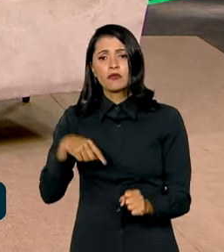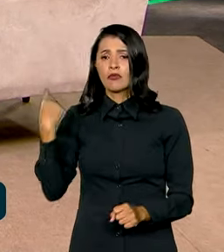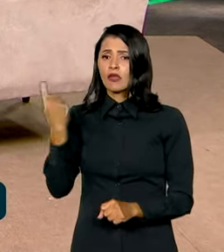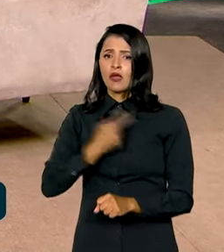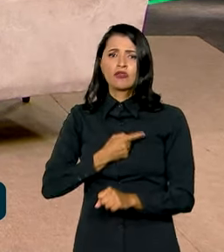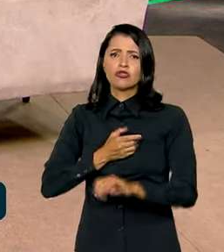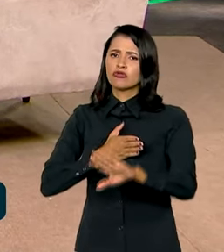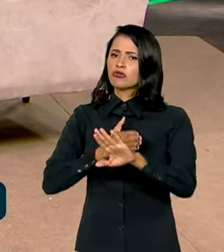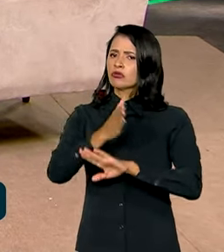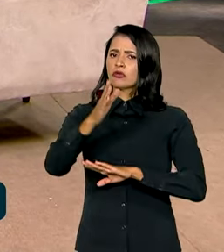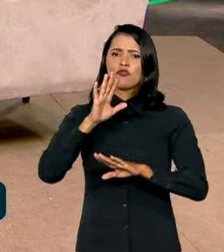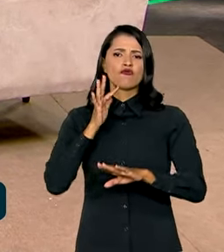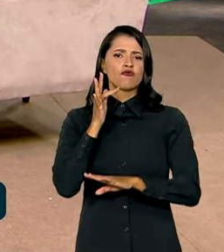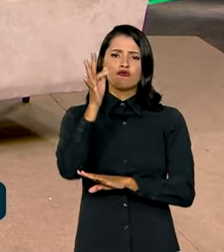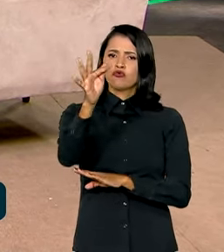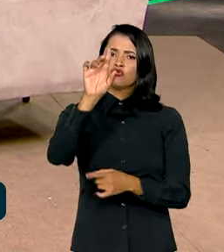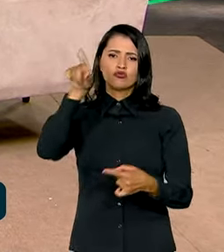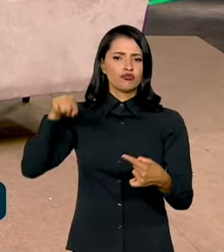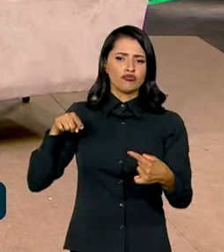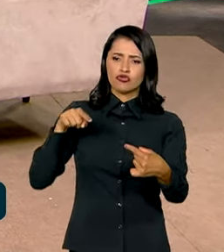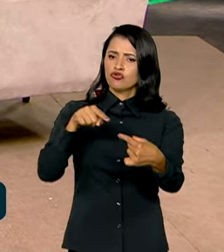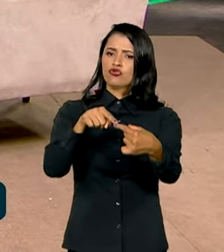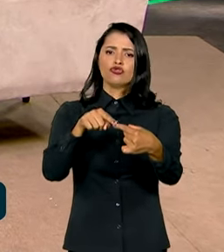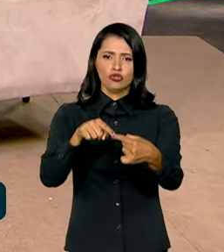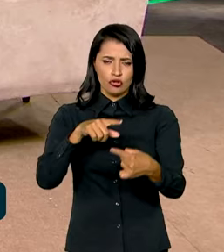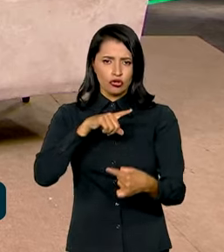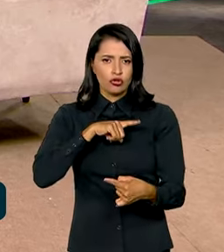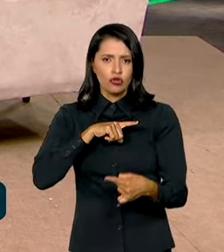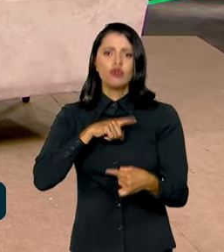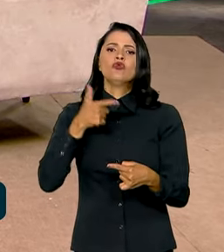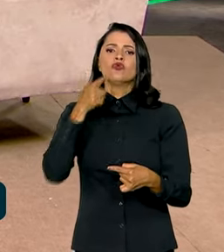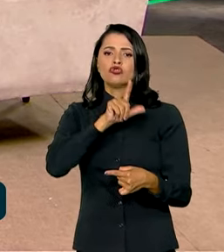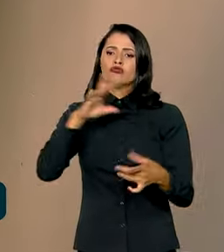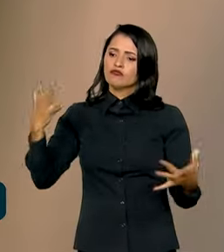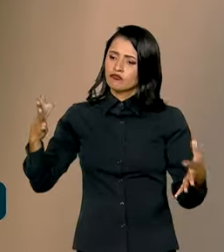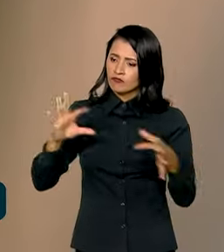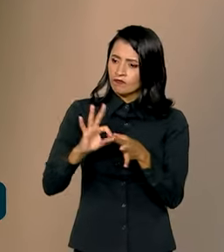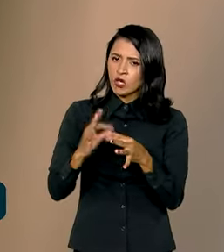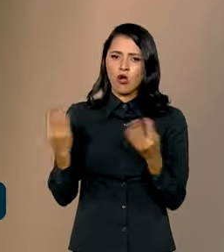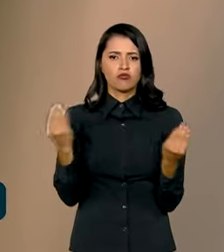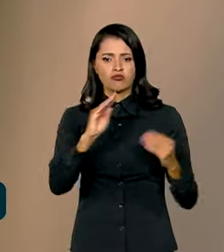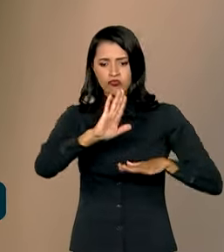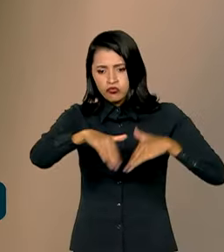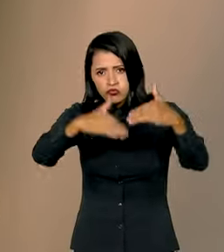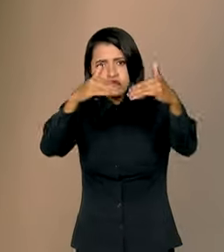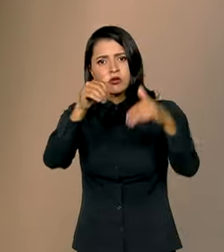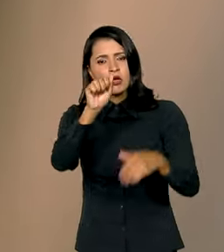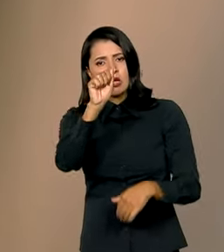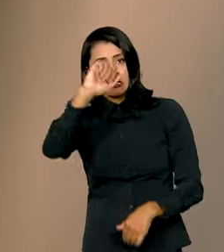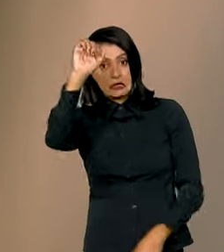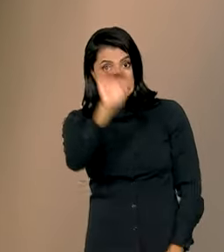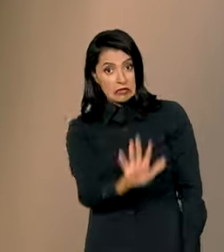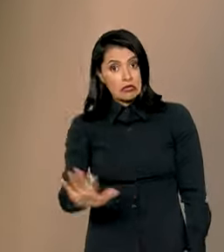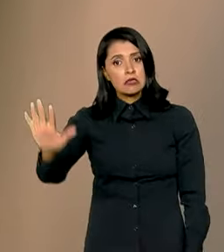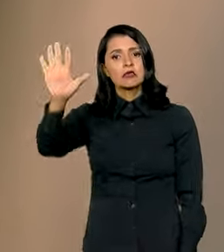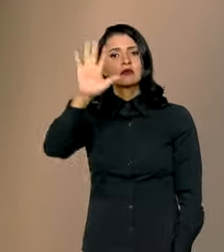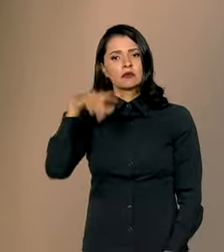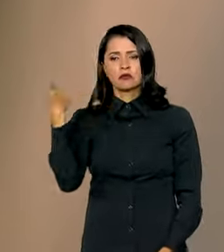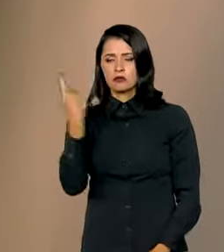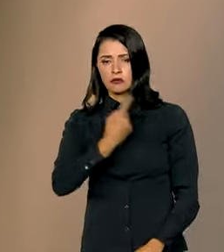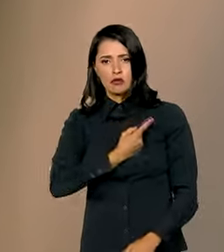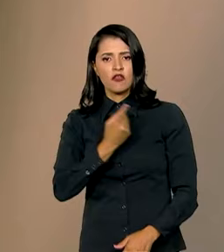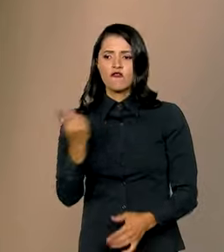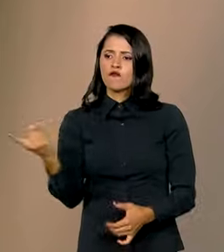nessa direção. nós caminhamos para o grande movimento de União e de Reconstrução Nacional, onde a gente vai